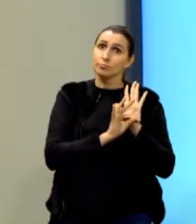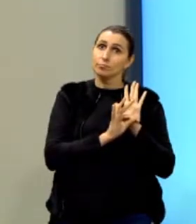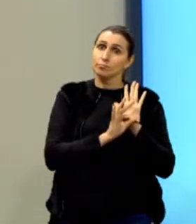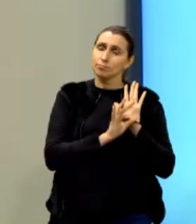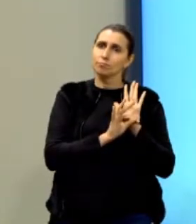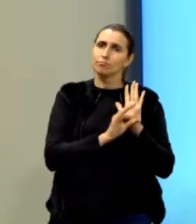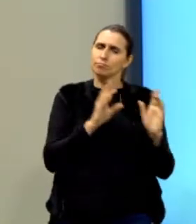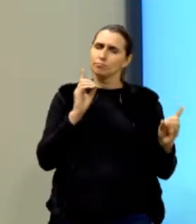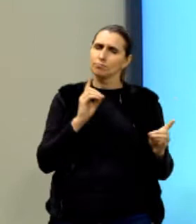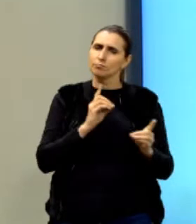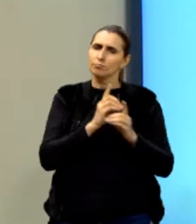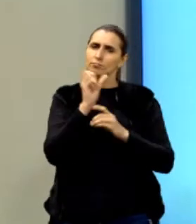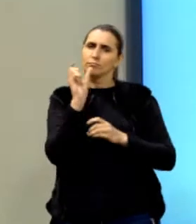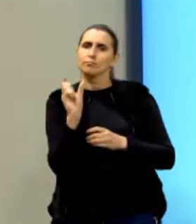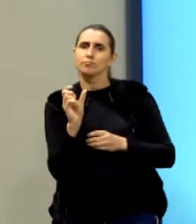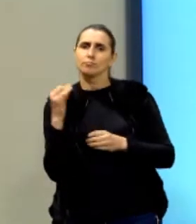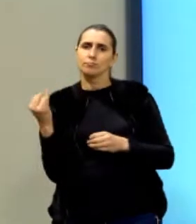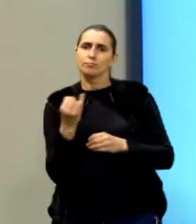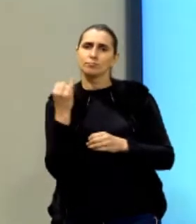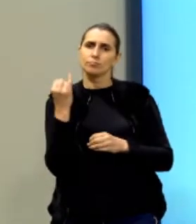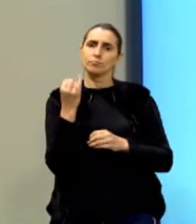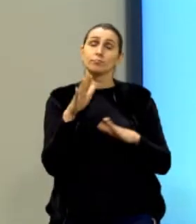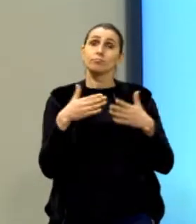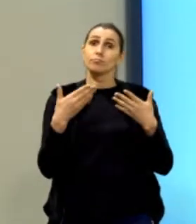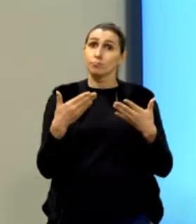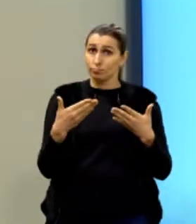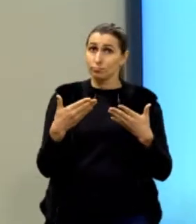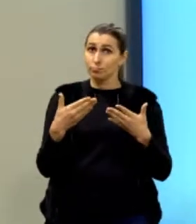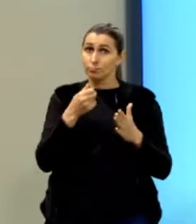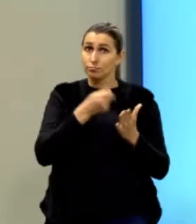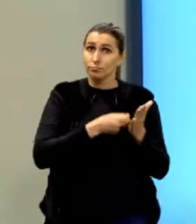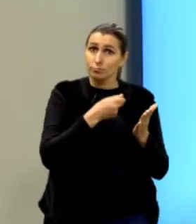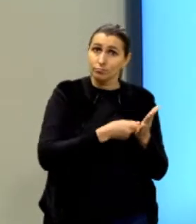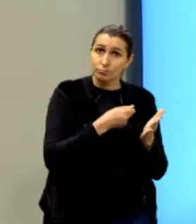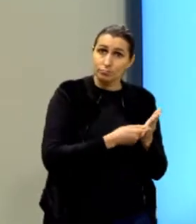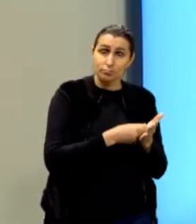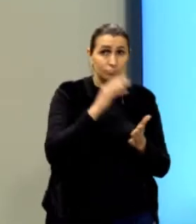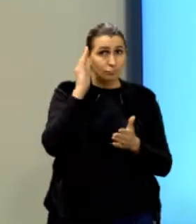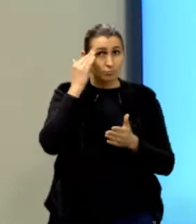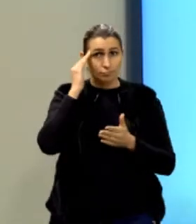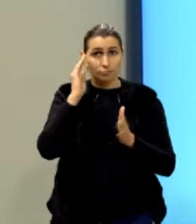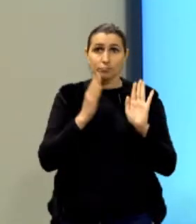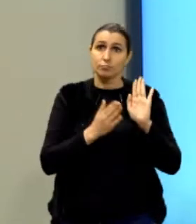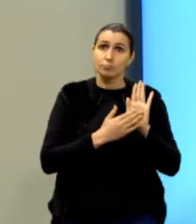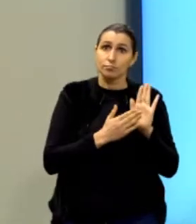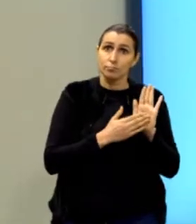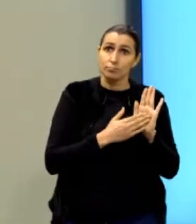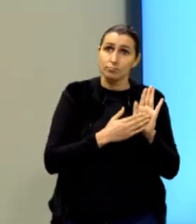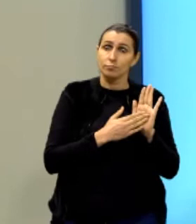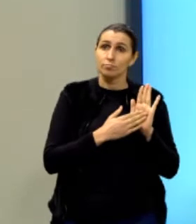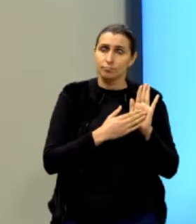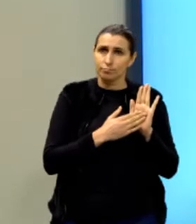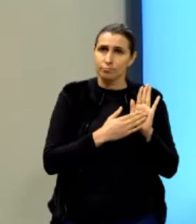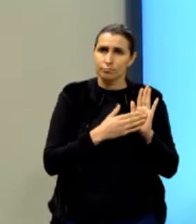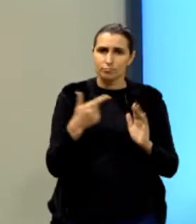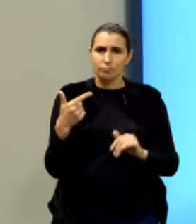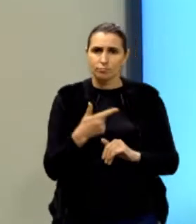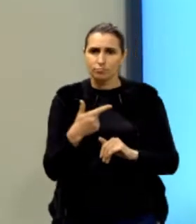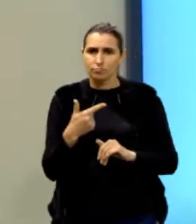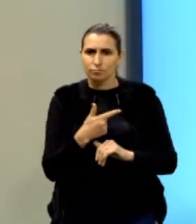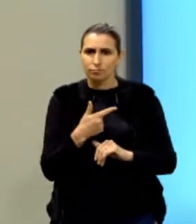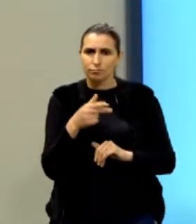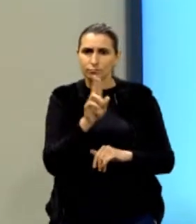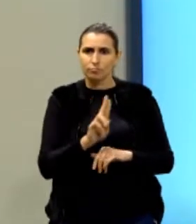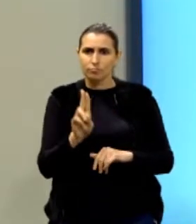Achei uma palavra importante. Então, ó, eu tô tentando compreender a proposta. O segundo que é